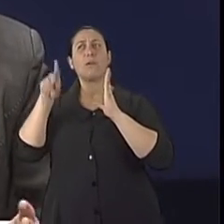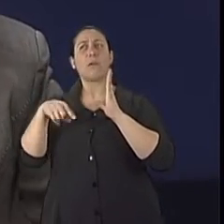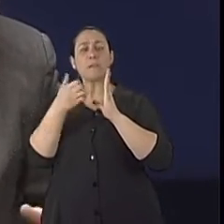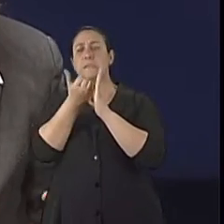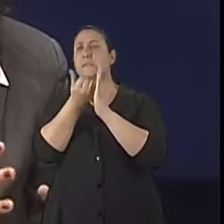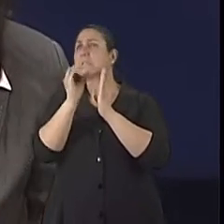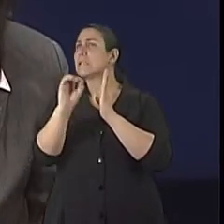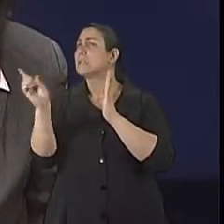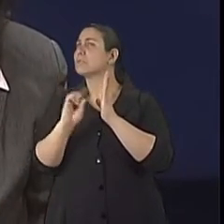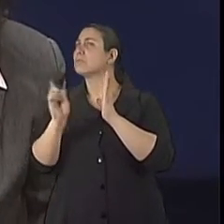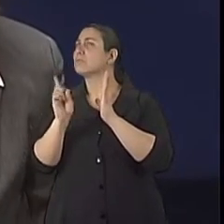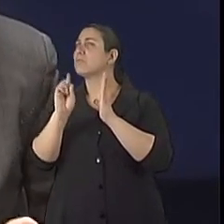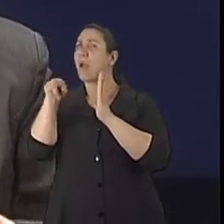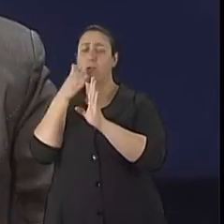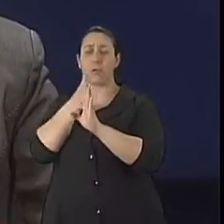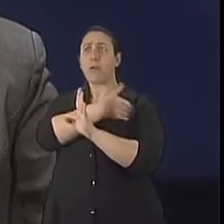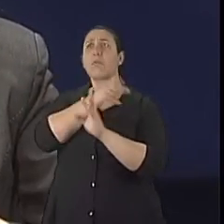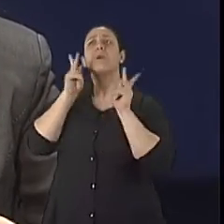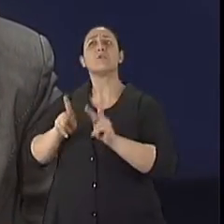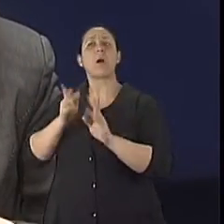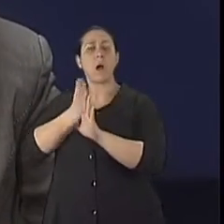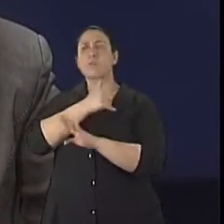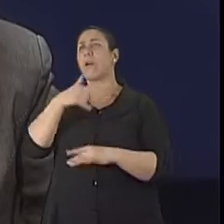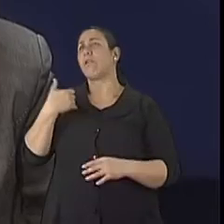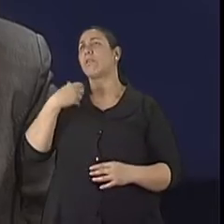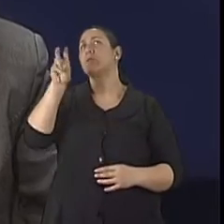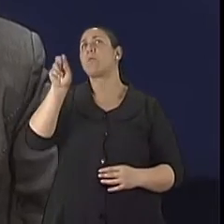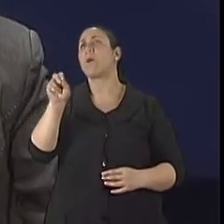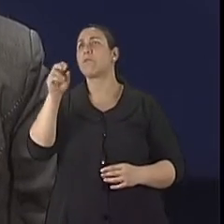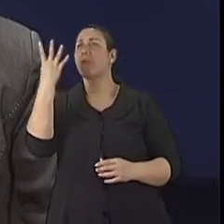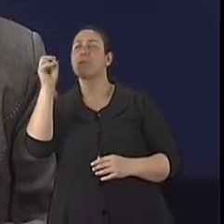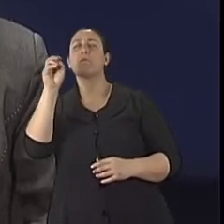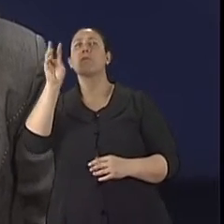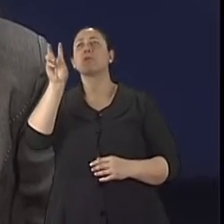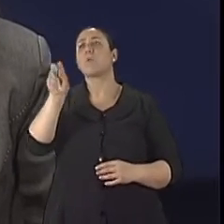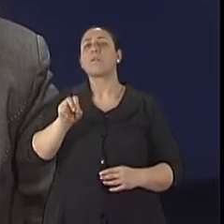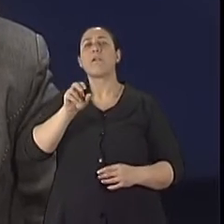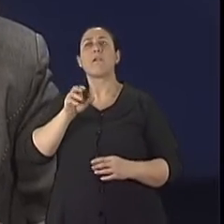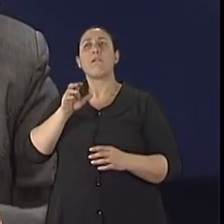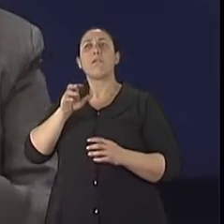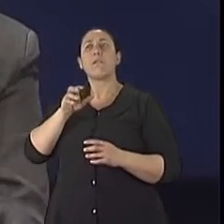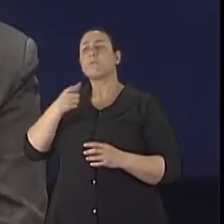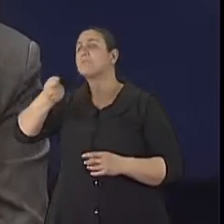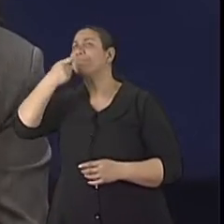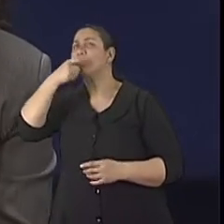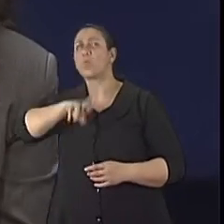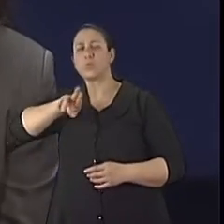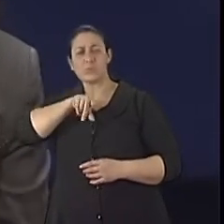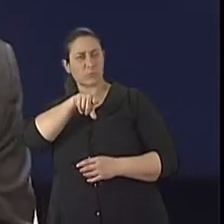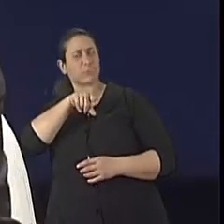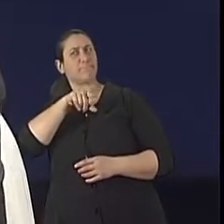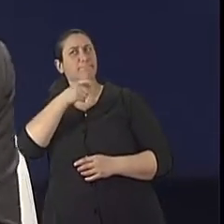que têm condições controladas de saúde, né, eu costumo dizer que são condições laboratoriais, onde não vai ter uma, a gente não vai conseguir